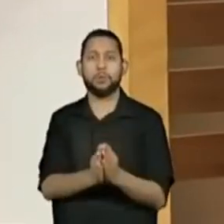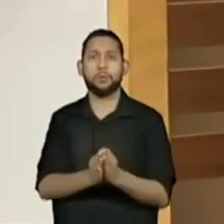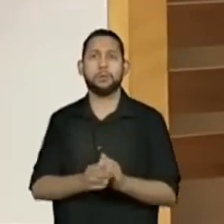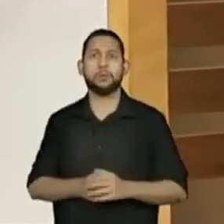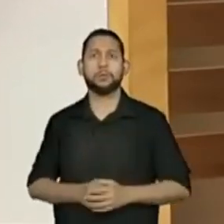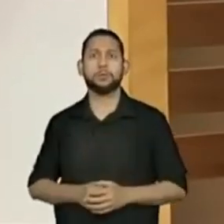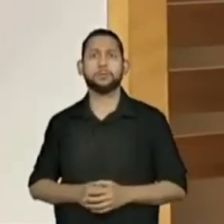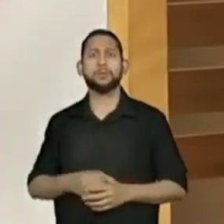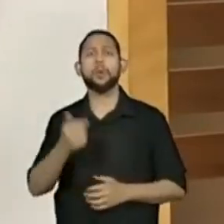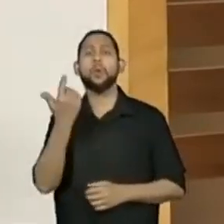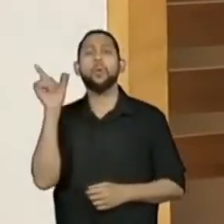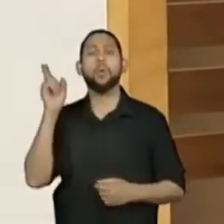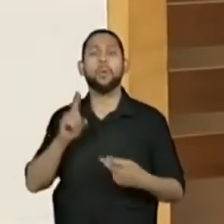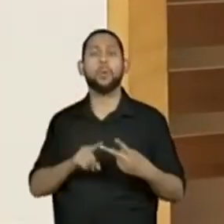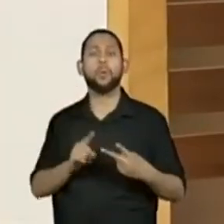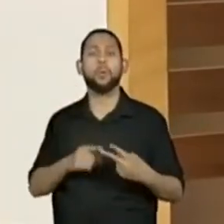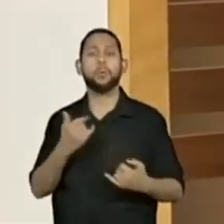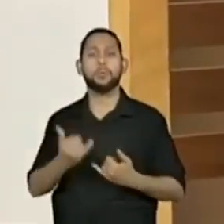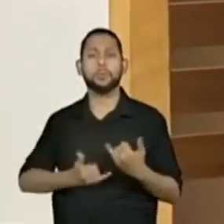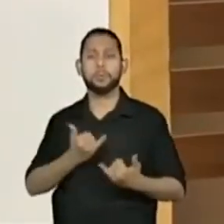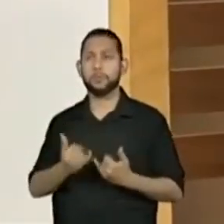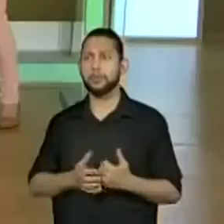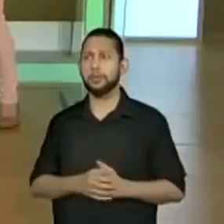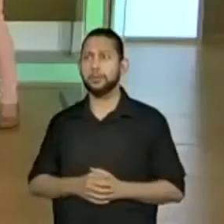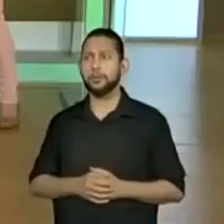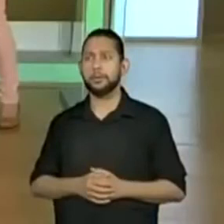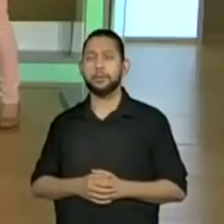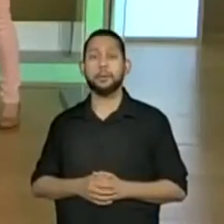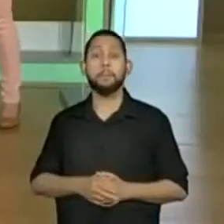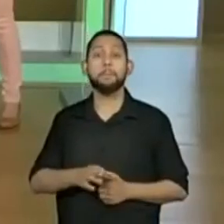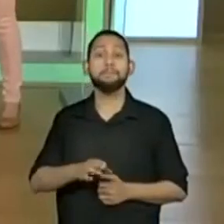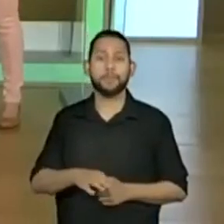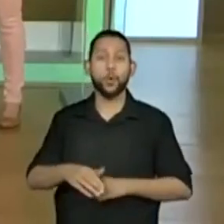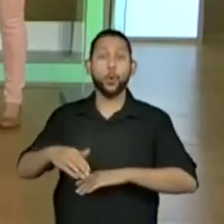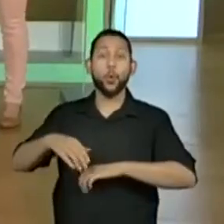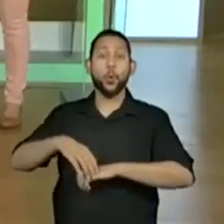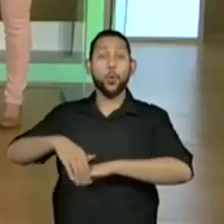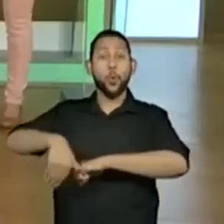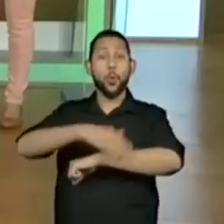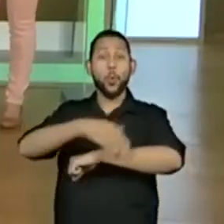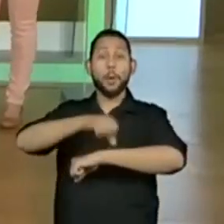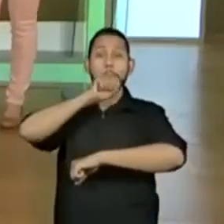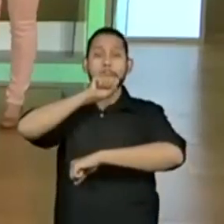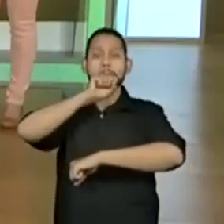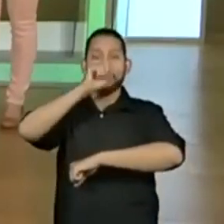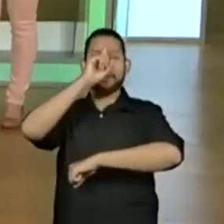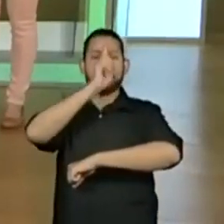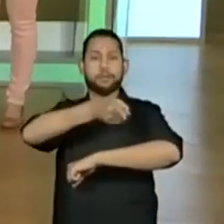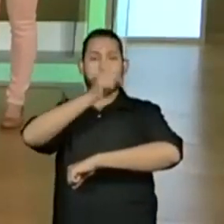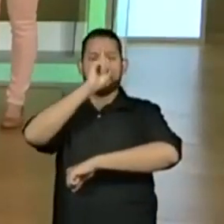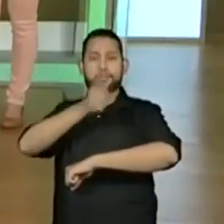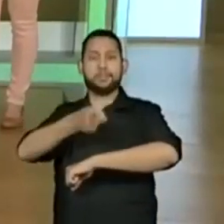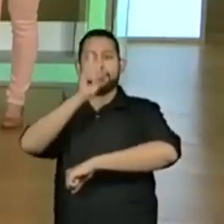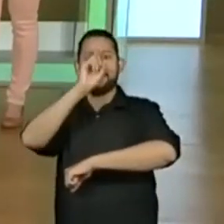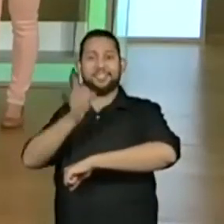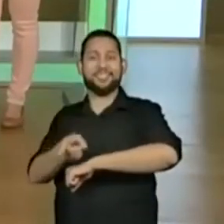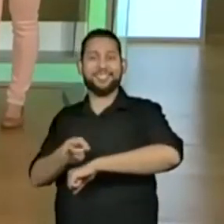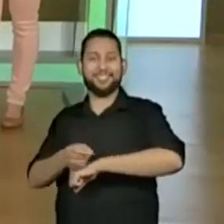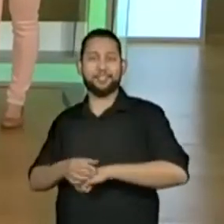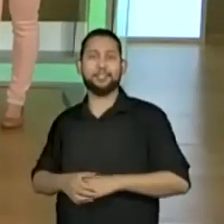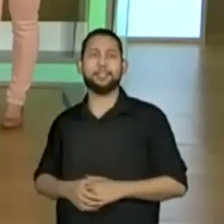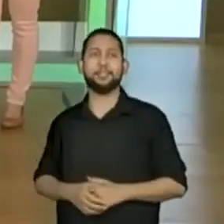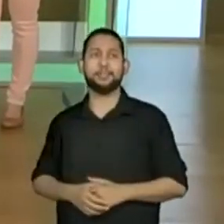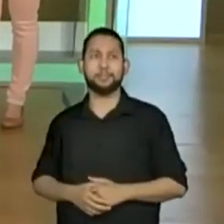Qual outra brincadeira vocês gostam de brincar? Mãe da rua. Mãe da rua, legal, mãe da rua.